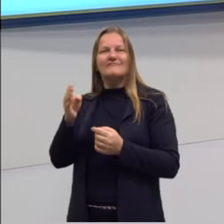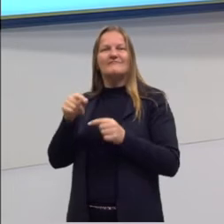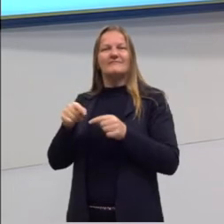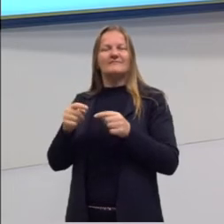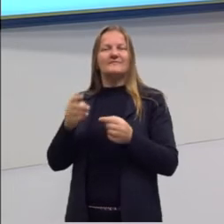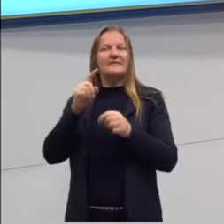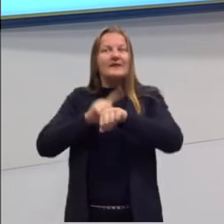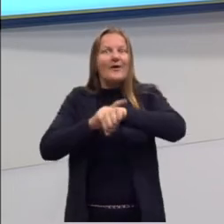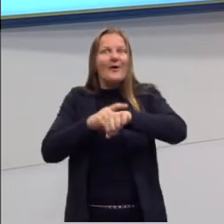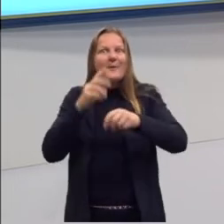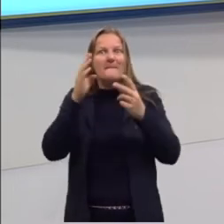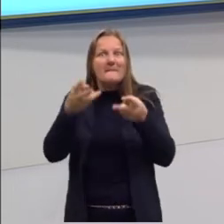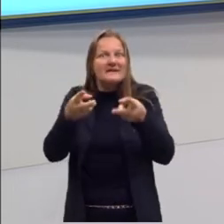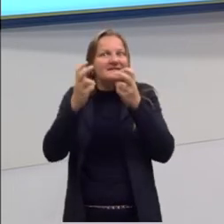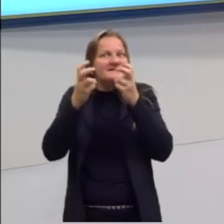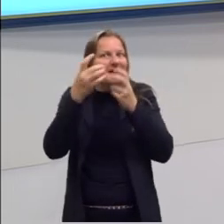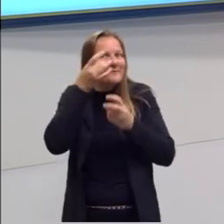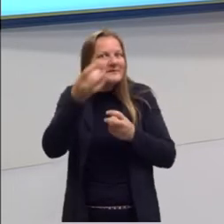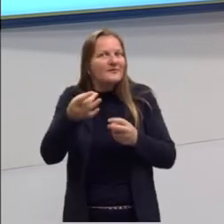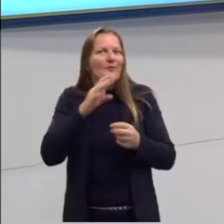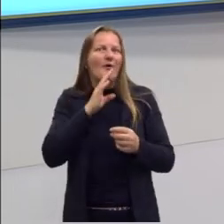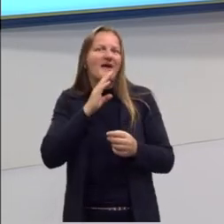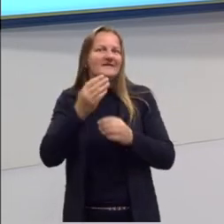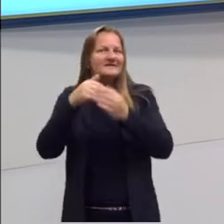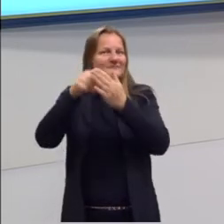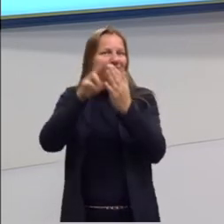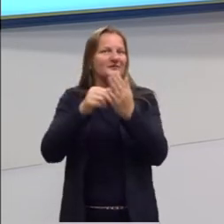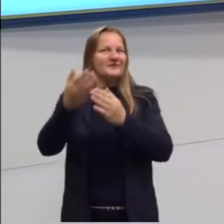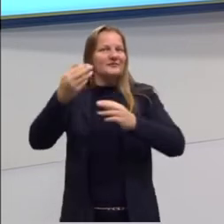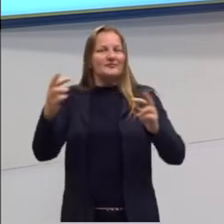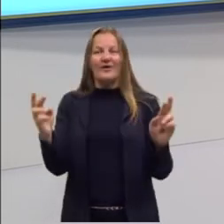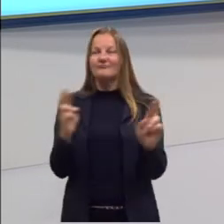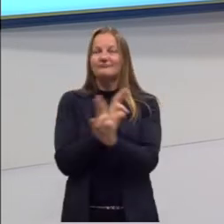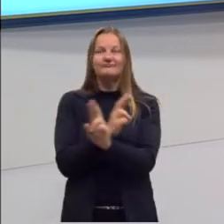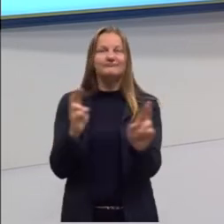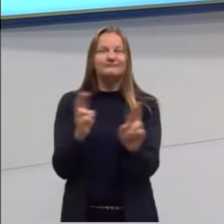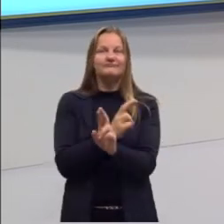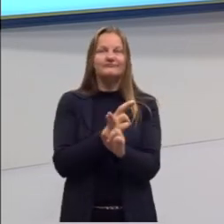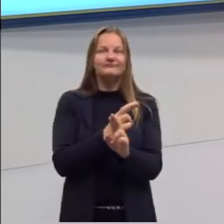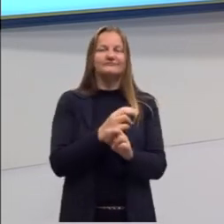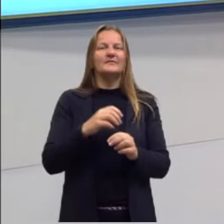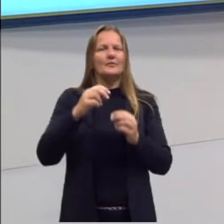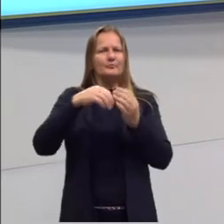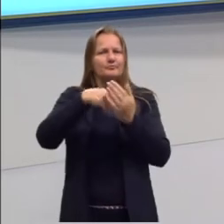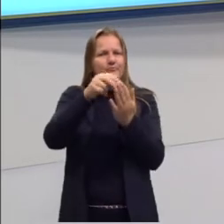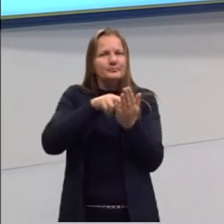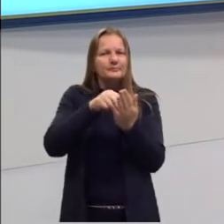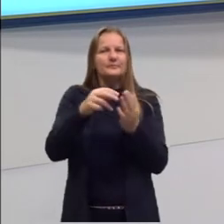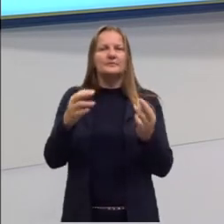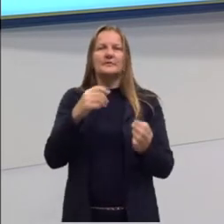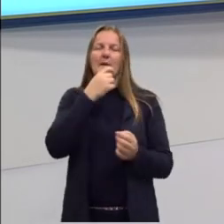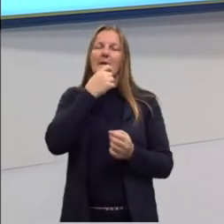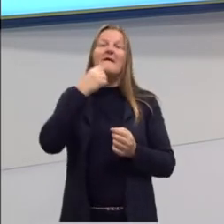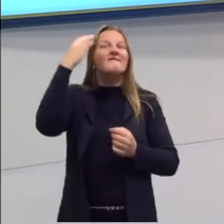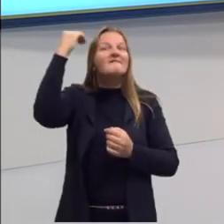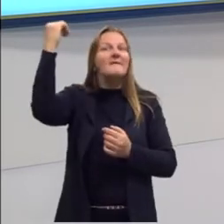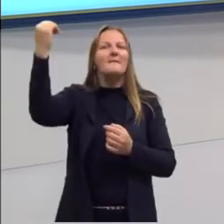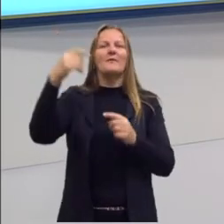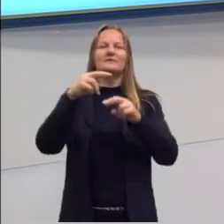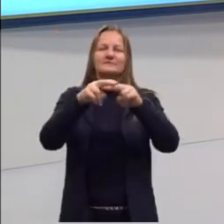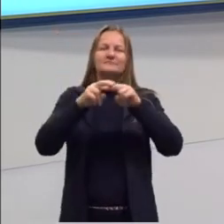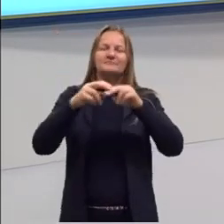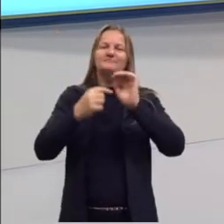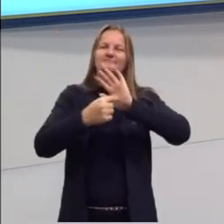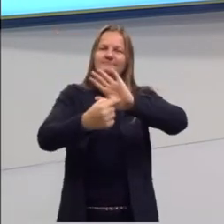na hora, se vocês já conhecem a obra anterior, que é uma obra bem conhecida e por isso eu trouxe ela como exemplo,